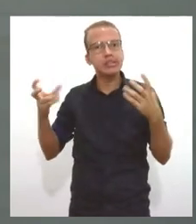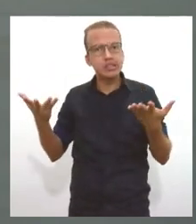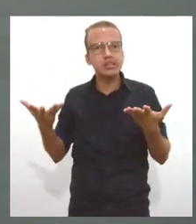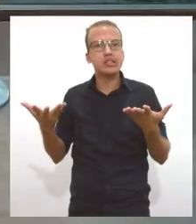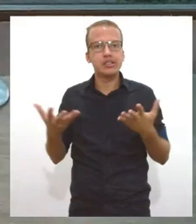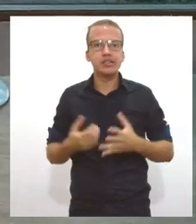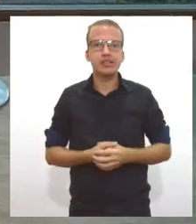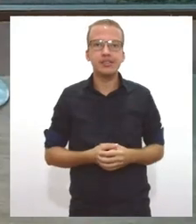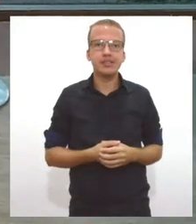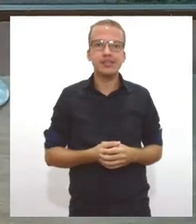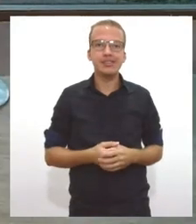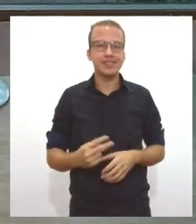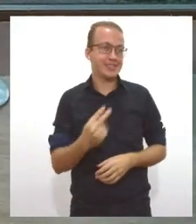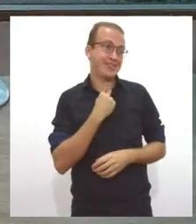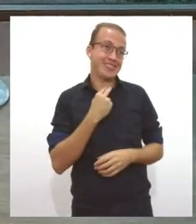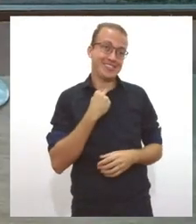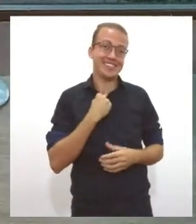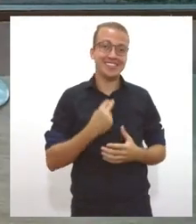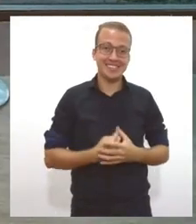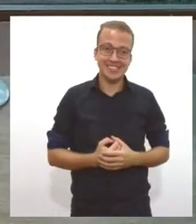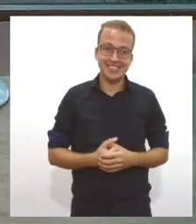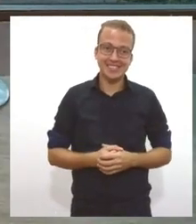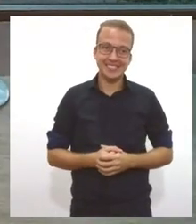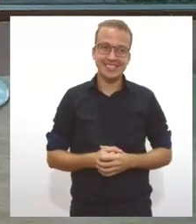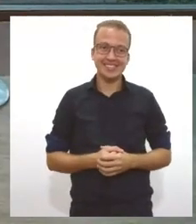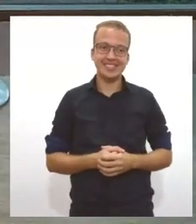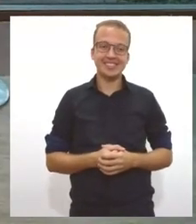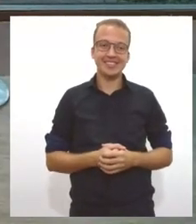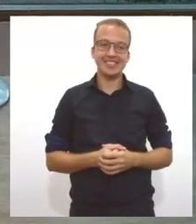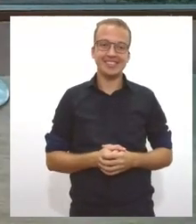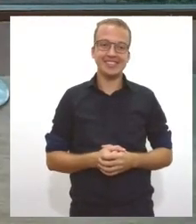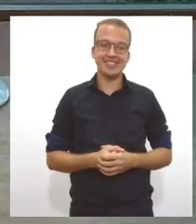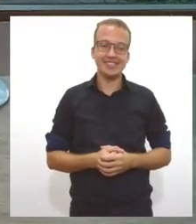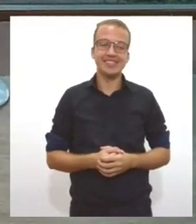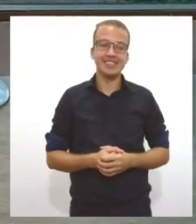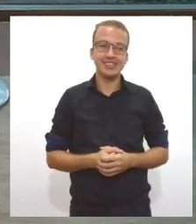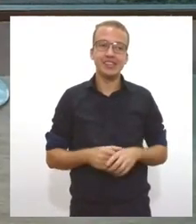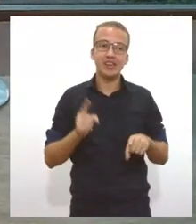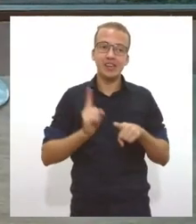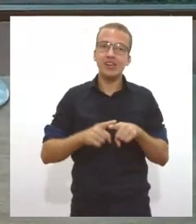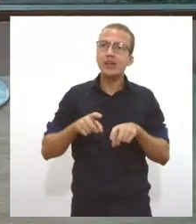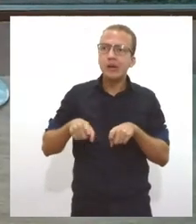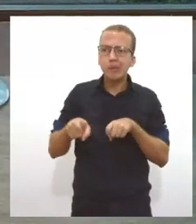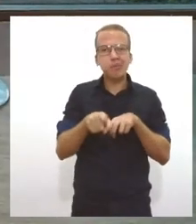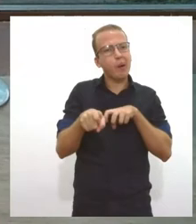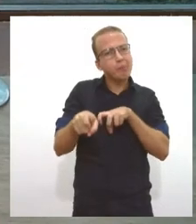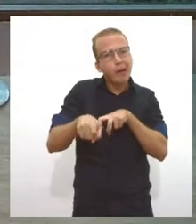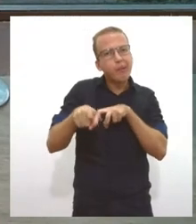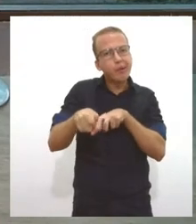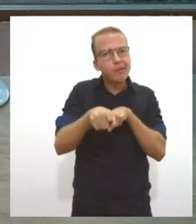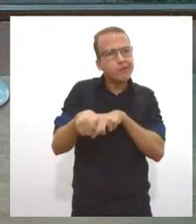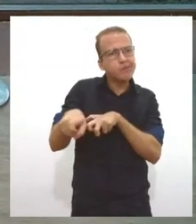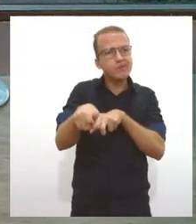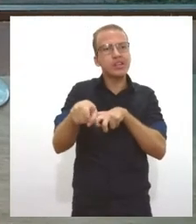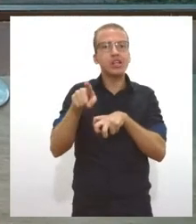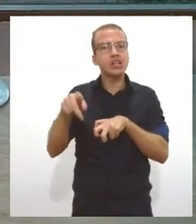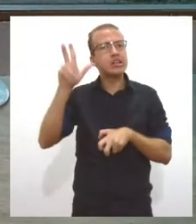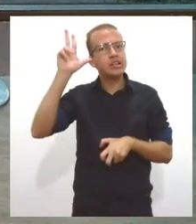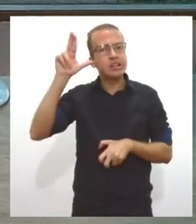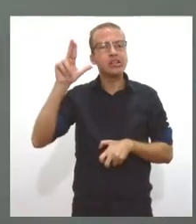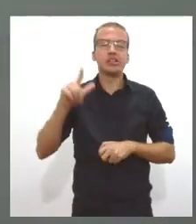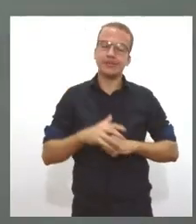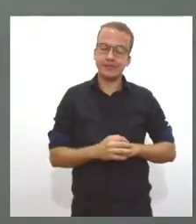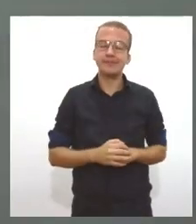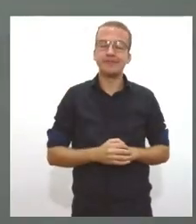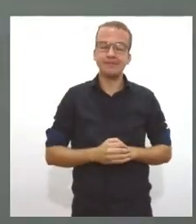nem pode né Zal queria ter uma parada com a moto queria ter uma parada com a moto reduzindo a velocidade o cavalo foi maneirando eu falei assim gente